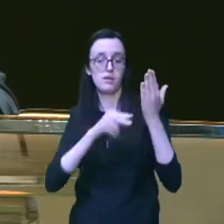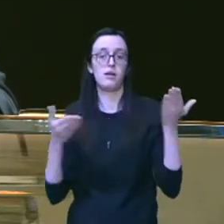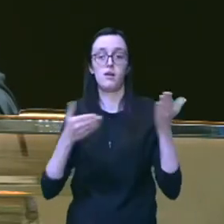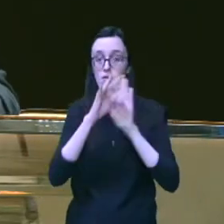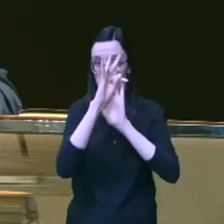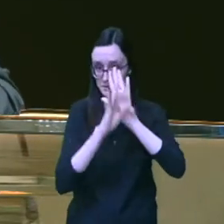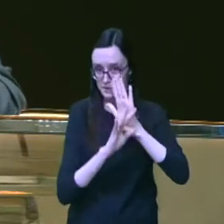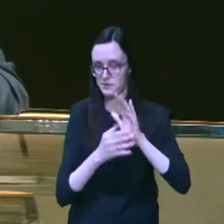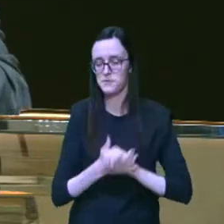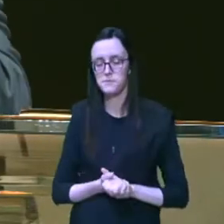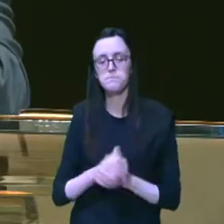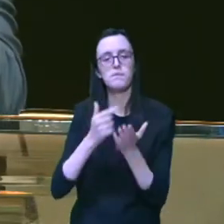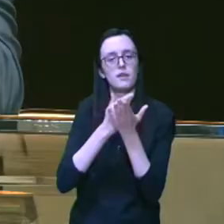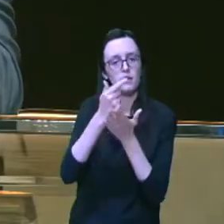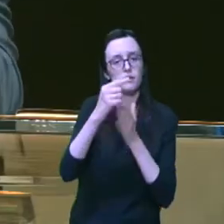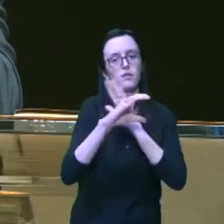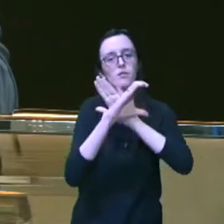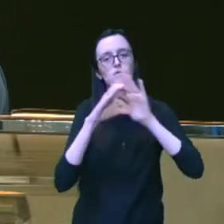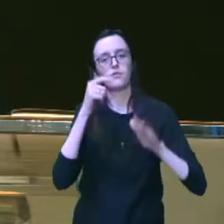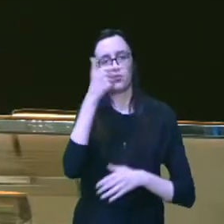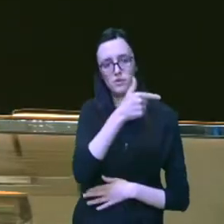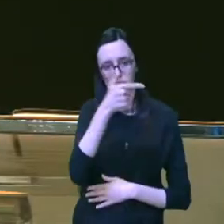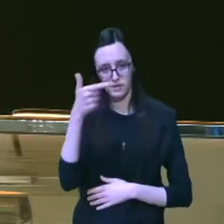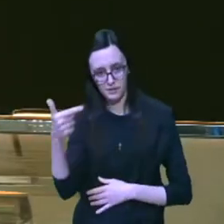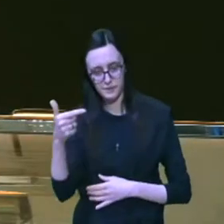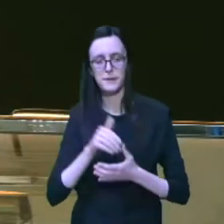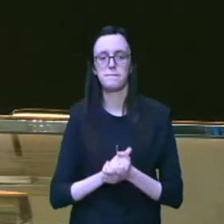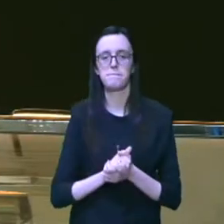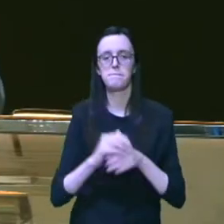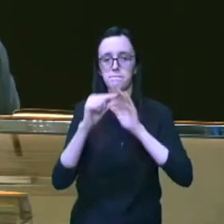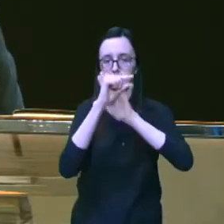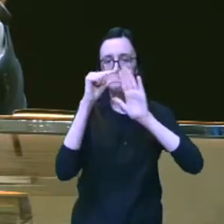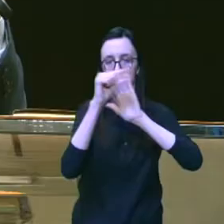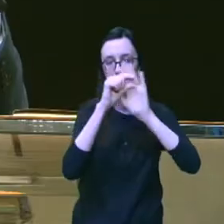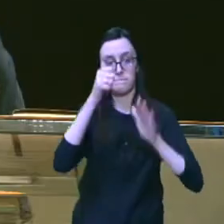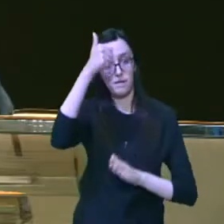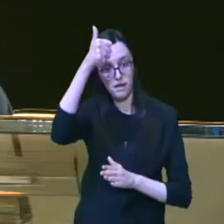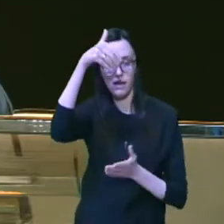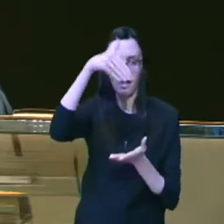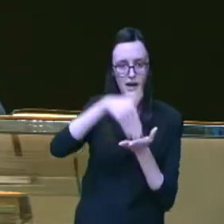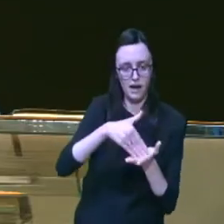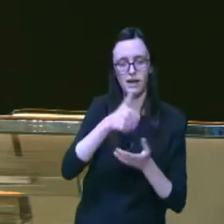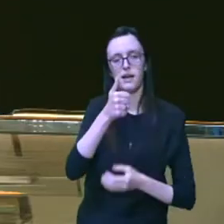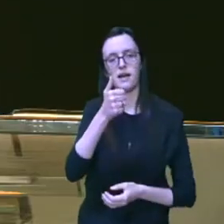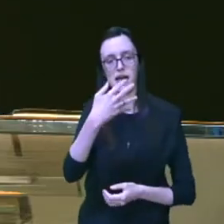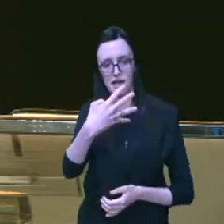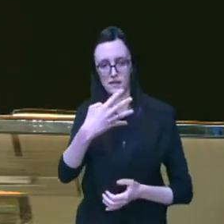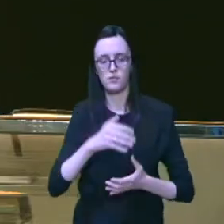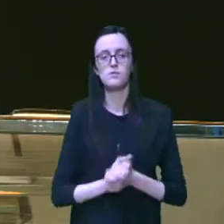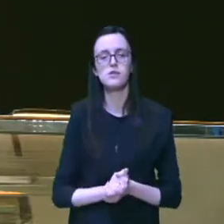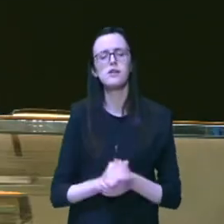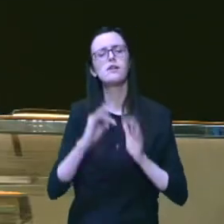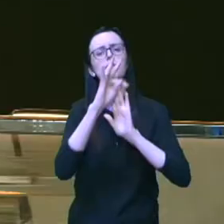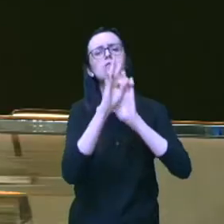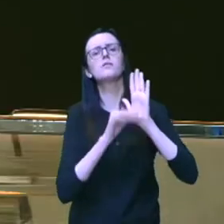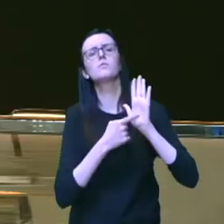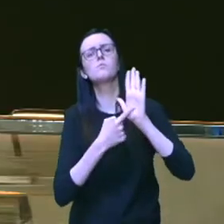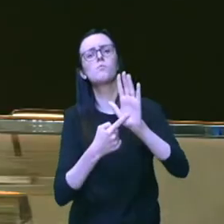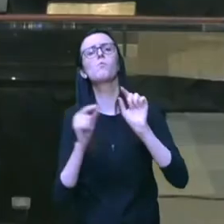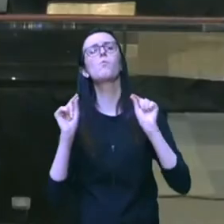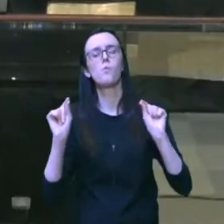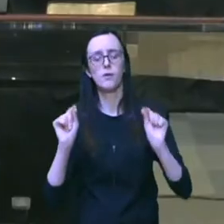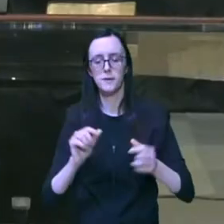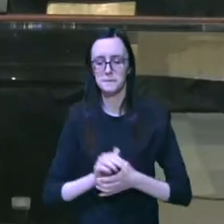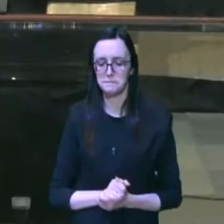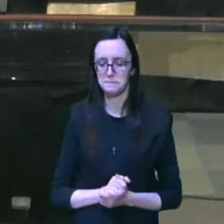texto agora Gênesis capítulo 22 versos 1 ao 14 o texto vai dizer o seguinte